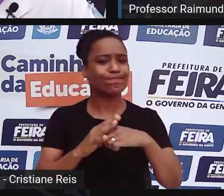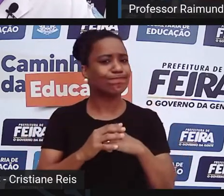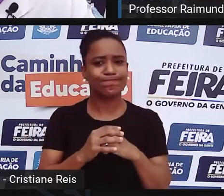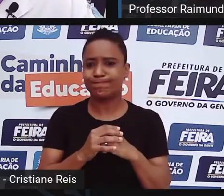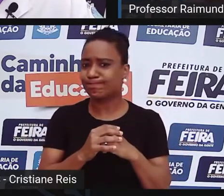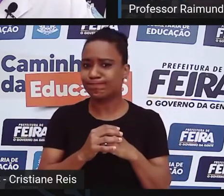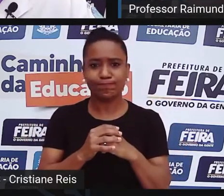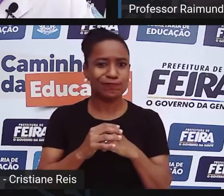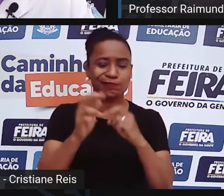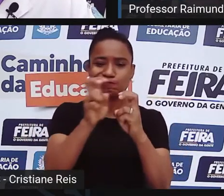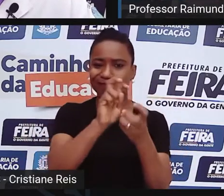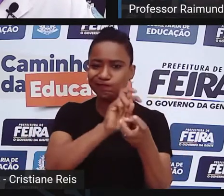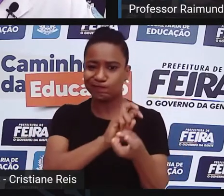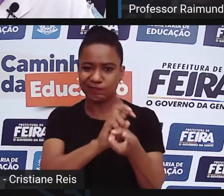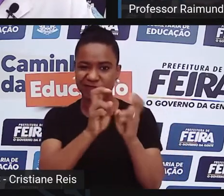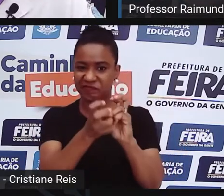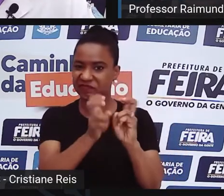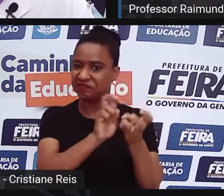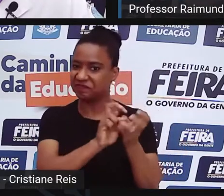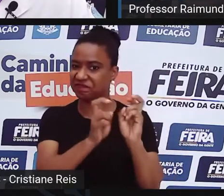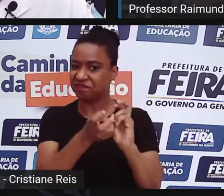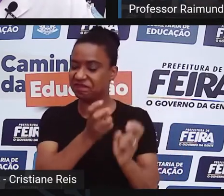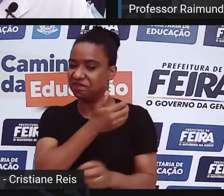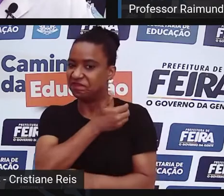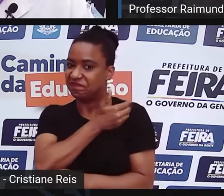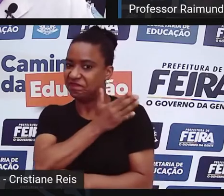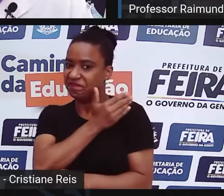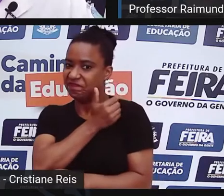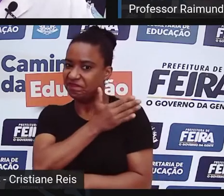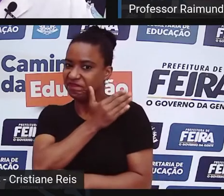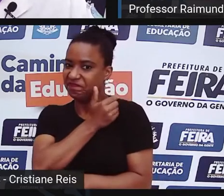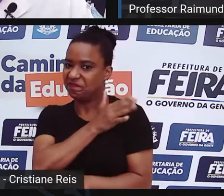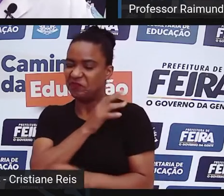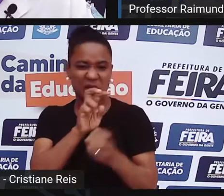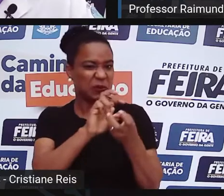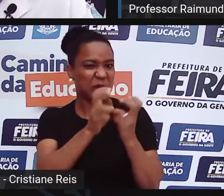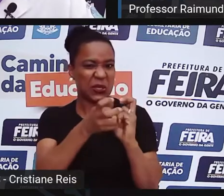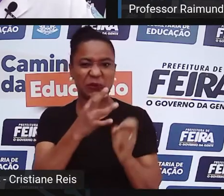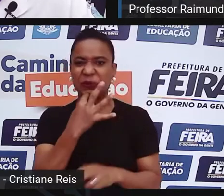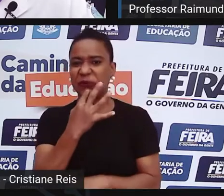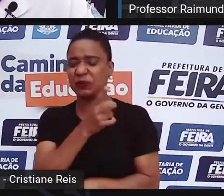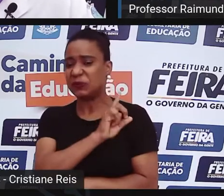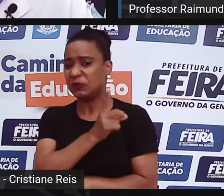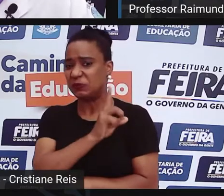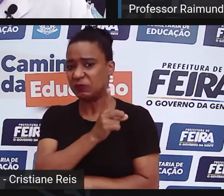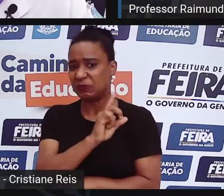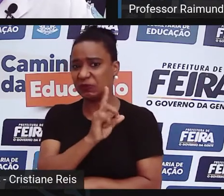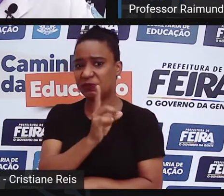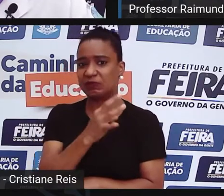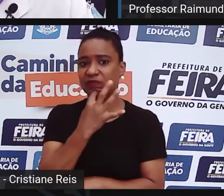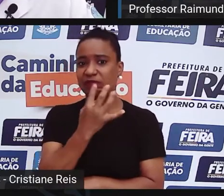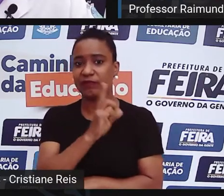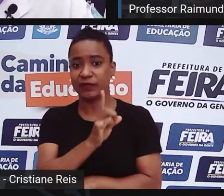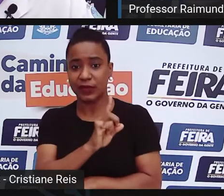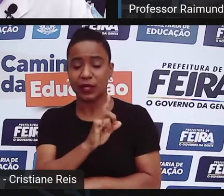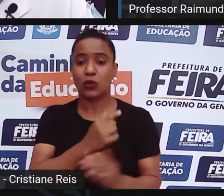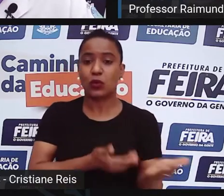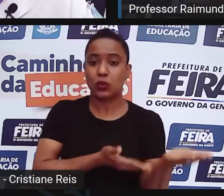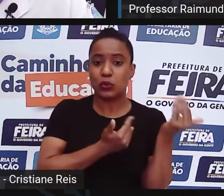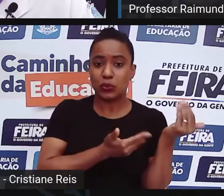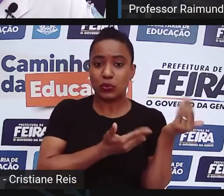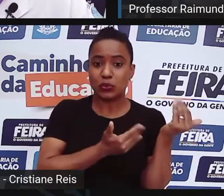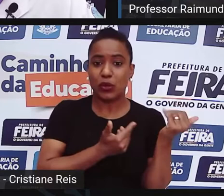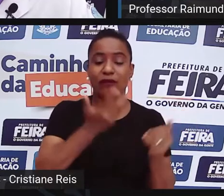ainda ignoramos essa disciplina e esse conhecimento, os jovens, as crianças, não deixam